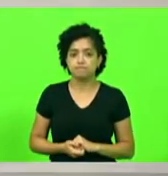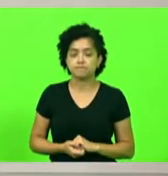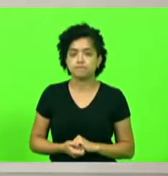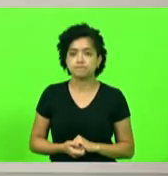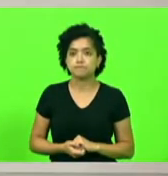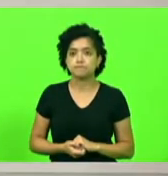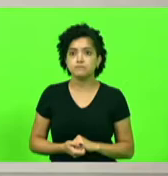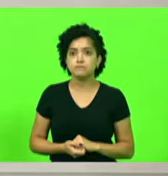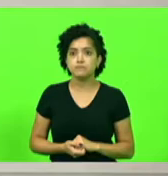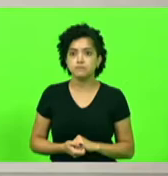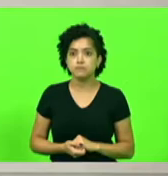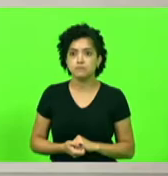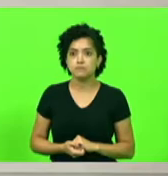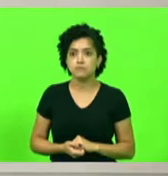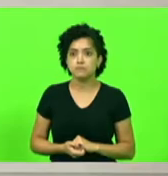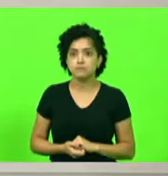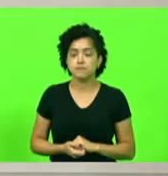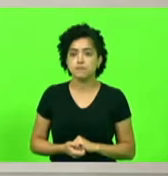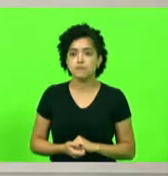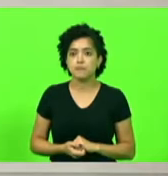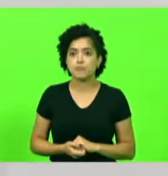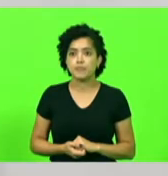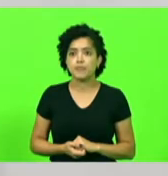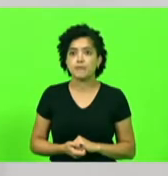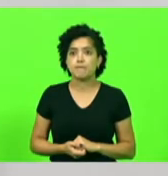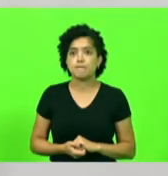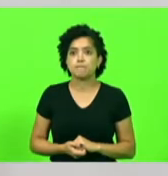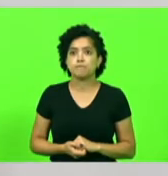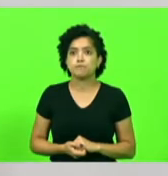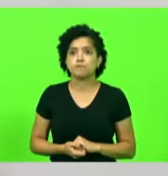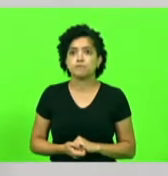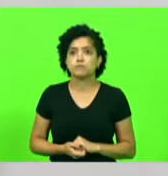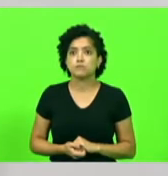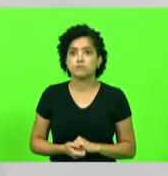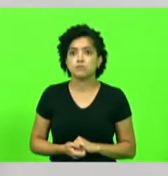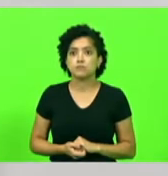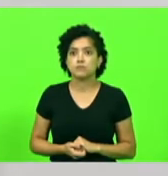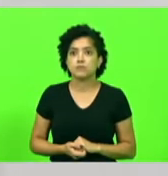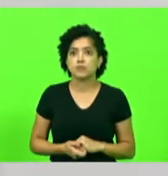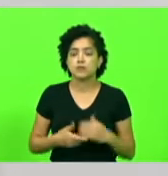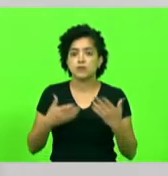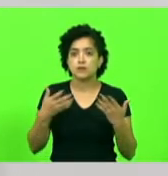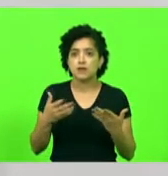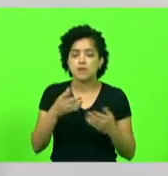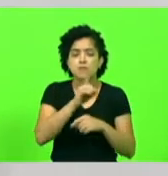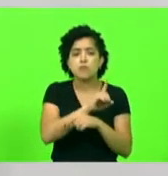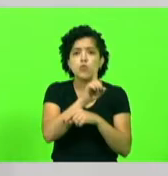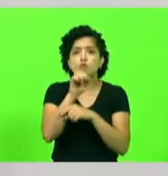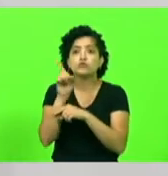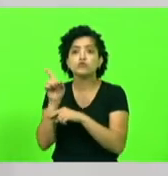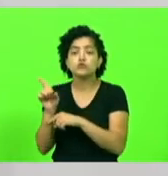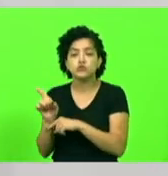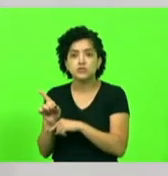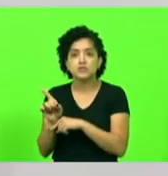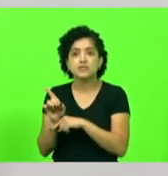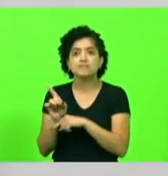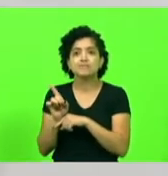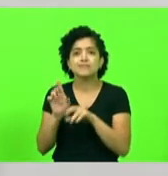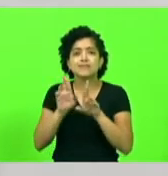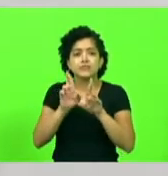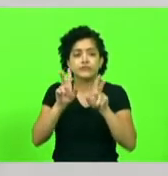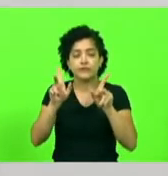Mais dois minutos. Obrigada, vou concluir. Aquele bom dia era diferente.